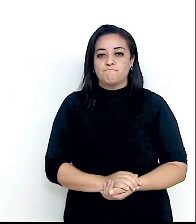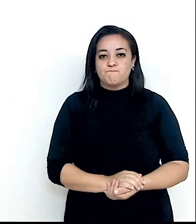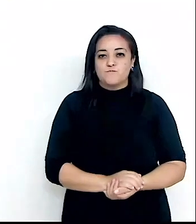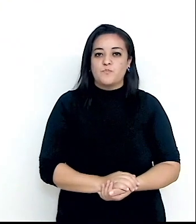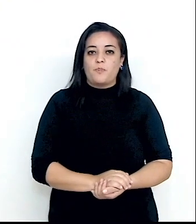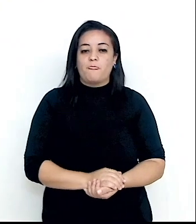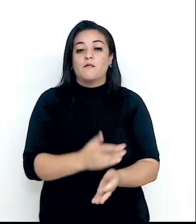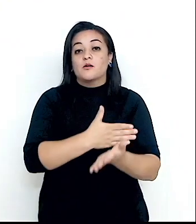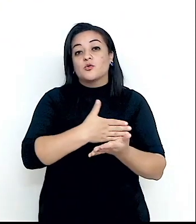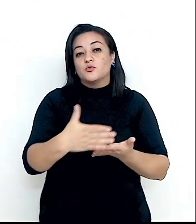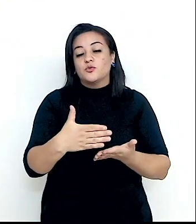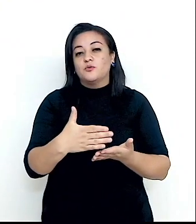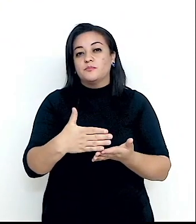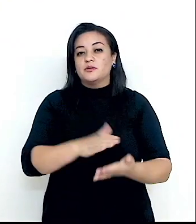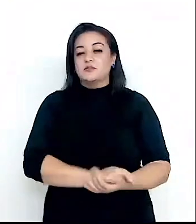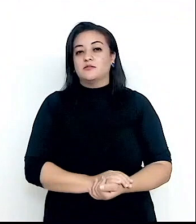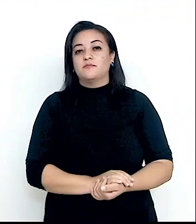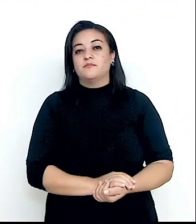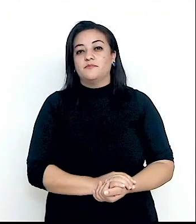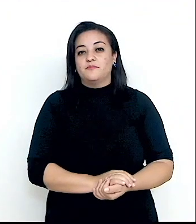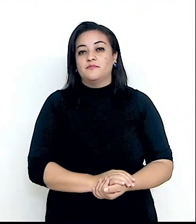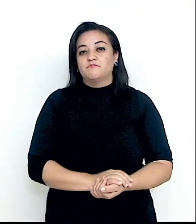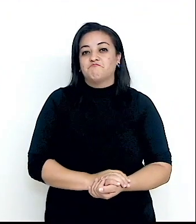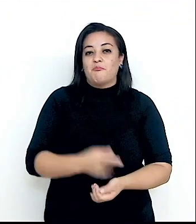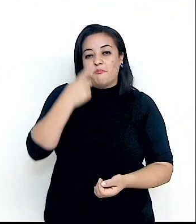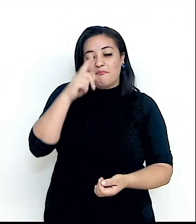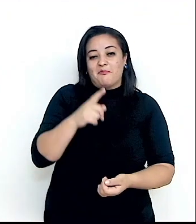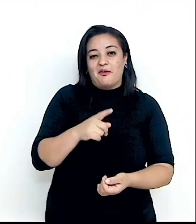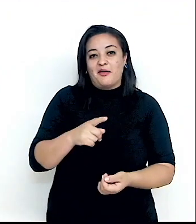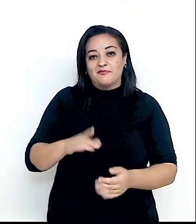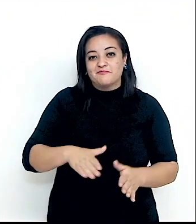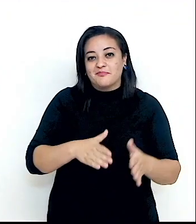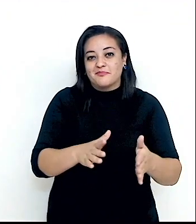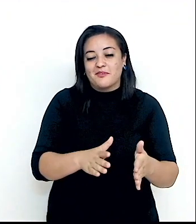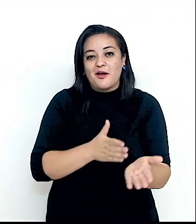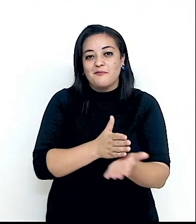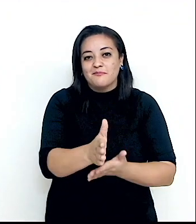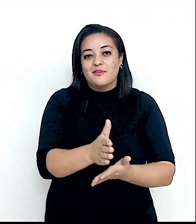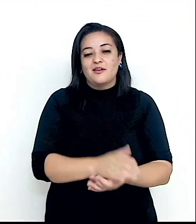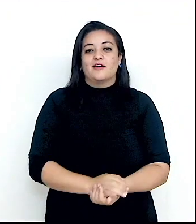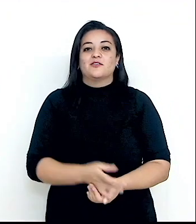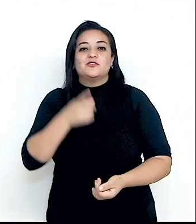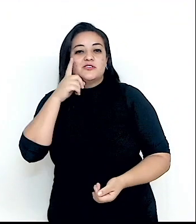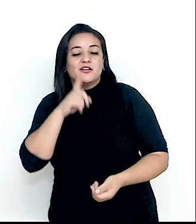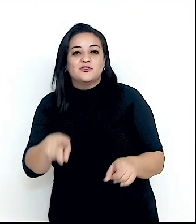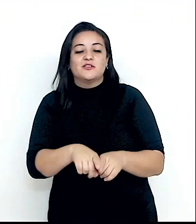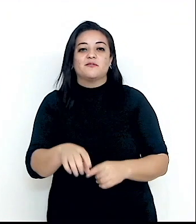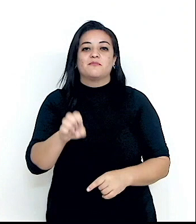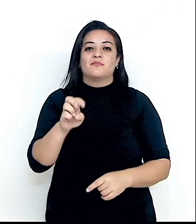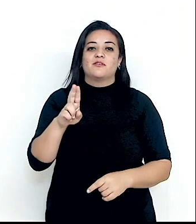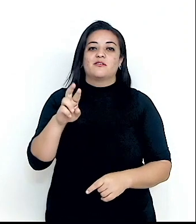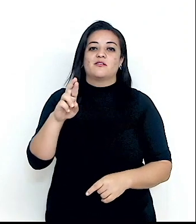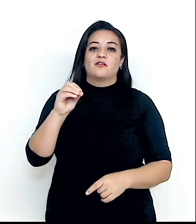No começo, uma ironia do destino, Estados Unidos e Europa gostariam que funcionasse